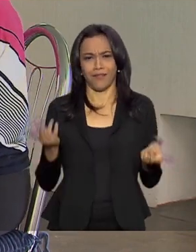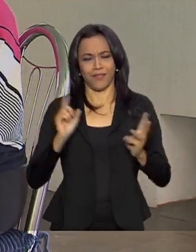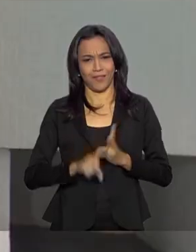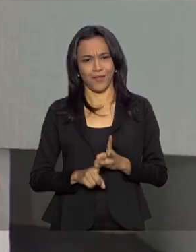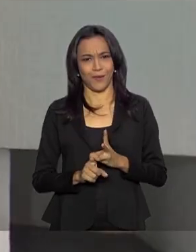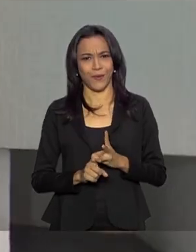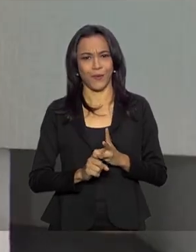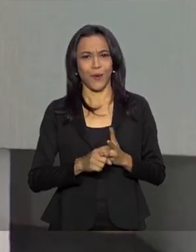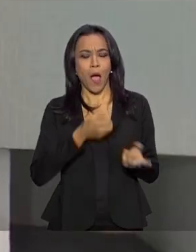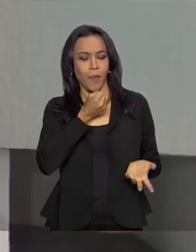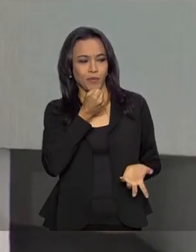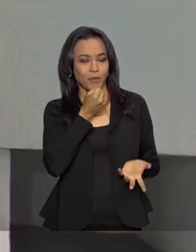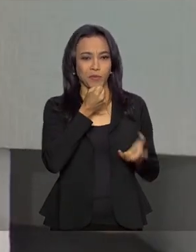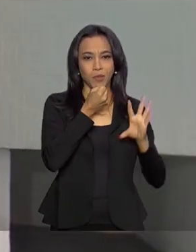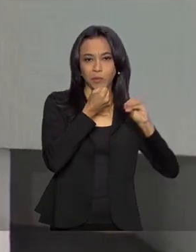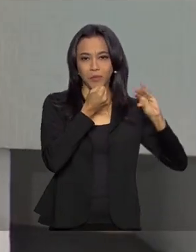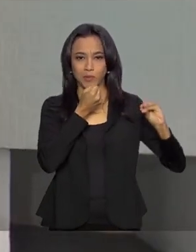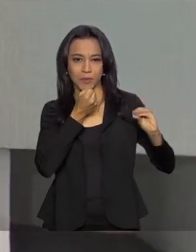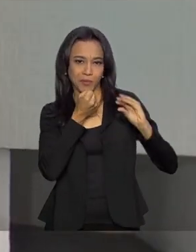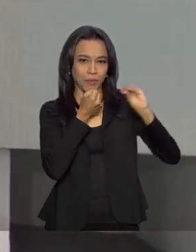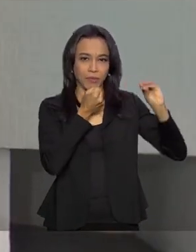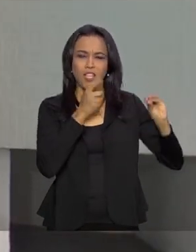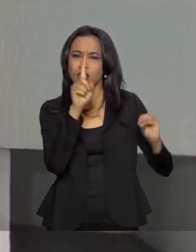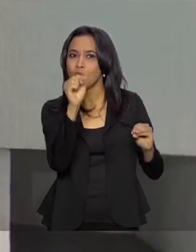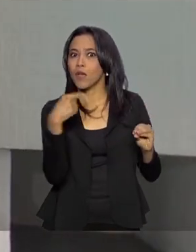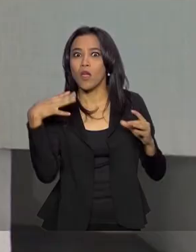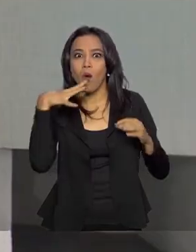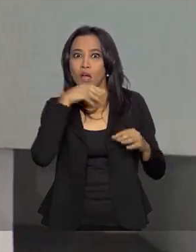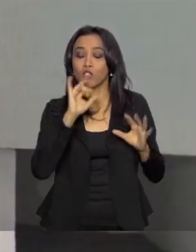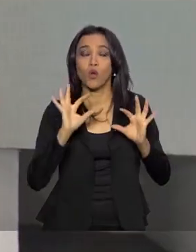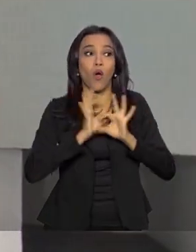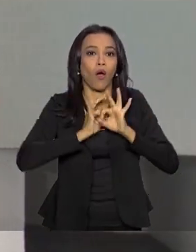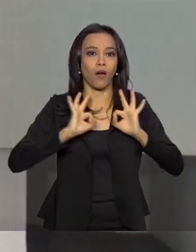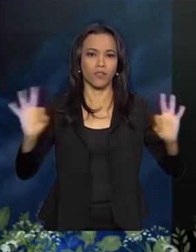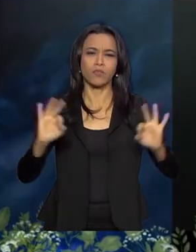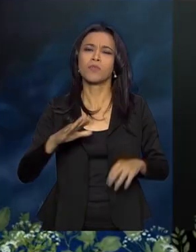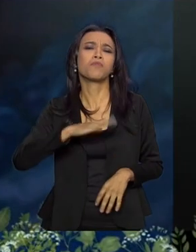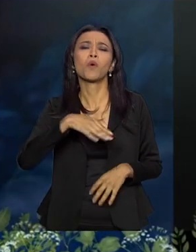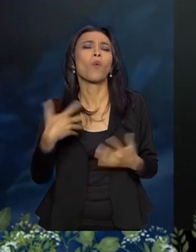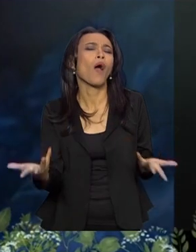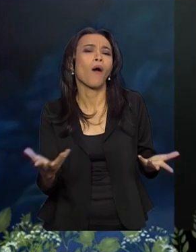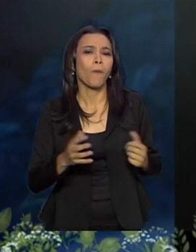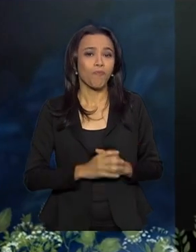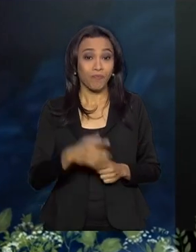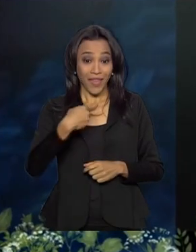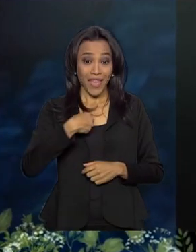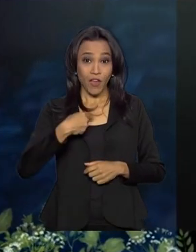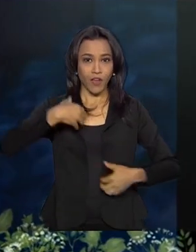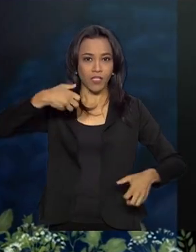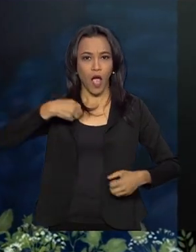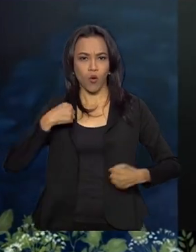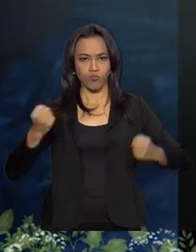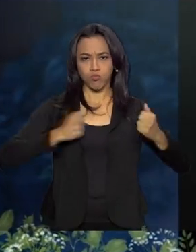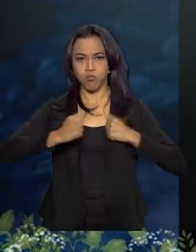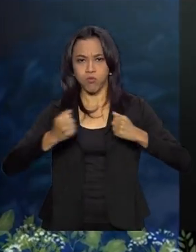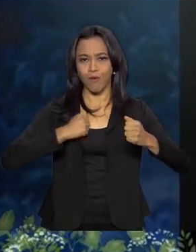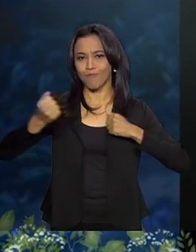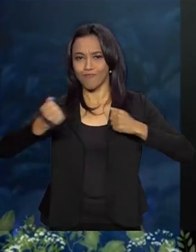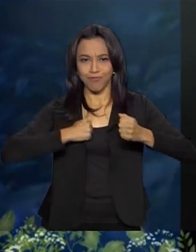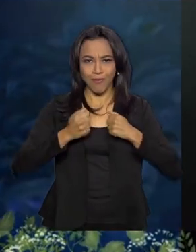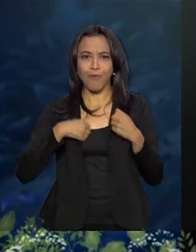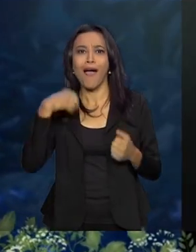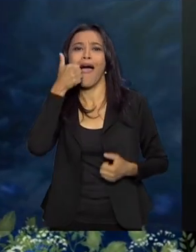fazendo dublagem, tem uma que eu acho ótima, que todo mundo... Eu faço a Gorila Mãe do Tarzan. Do